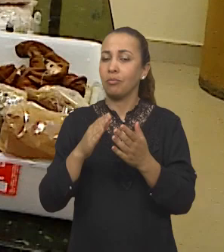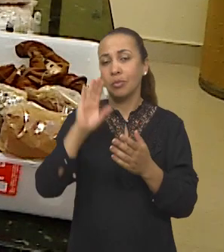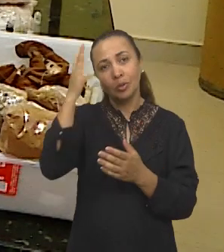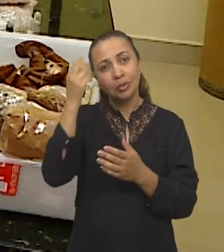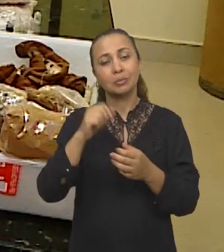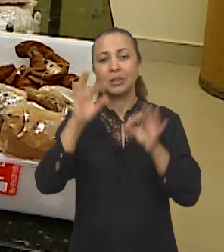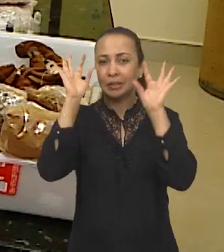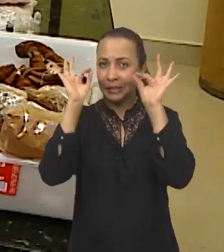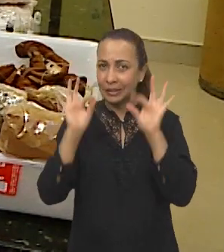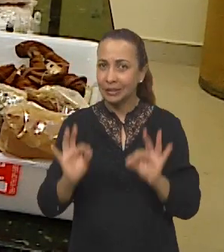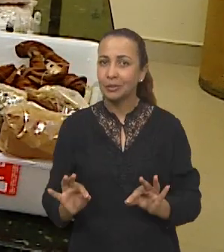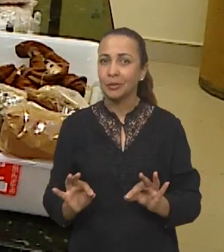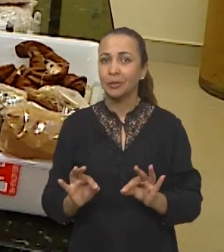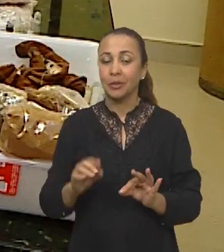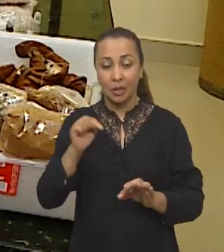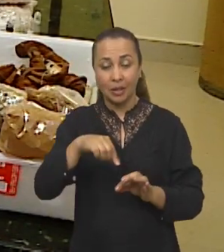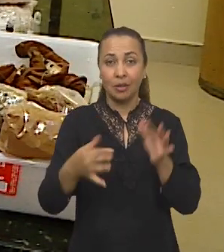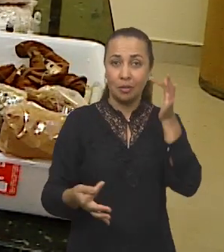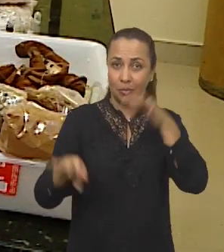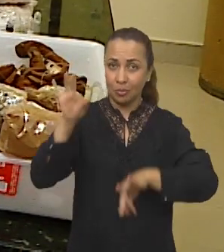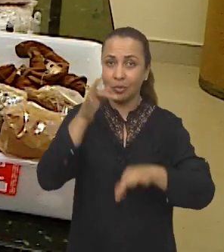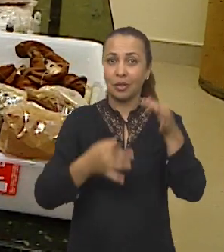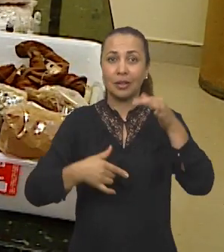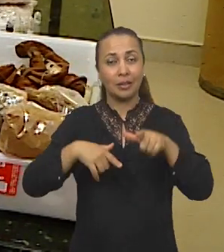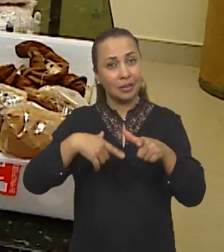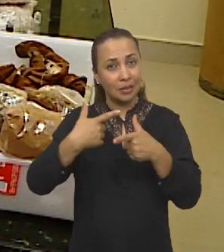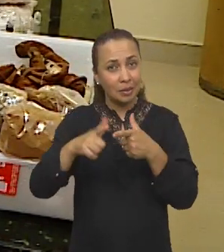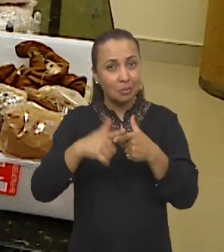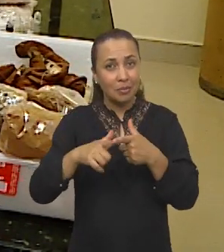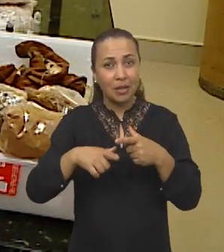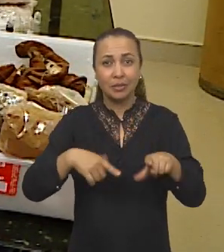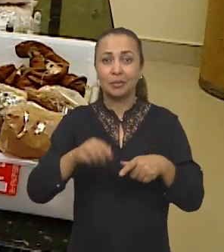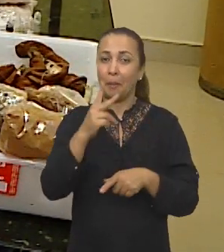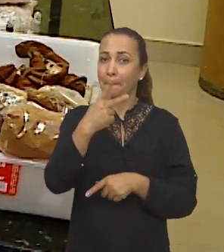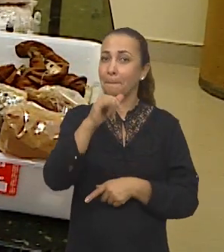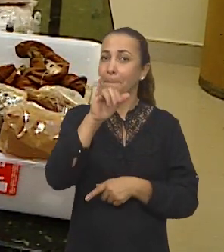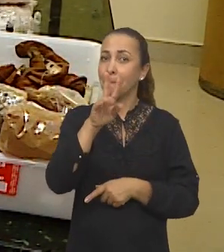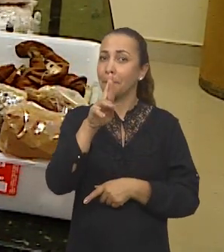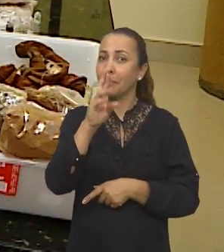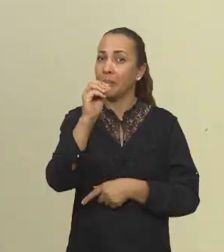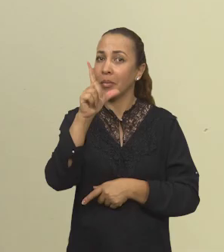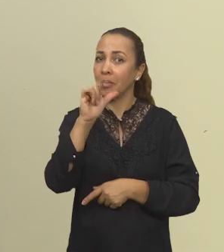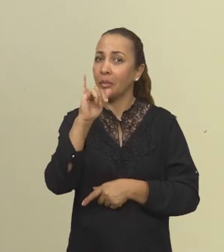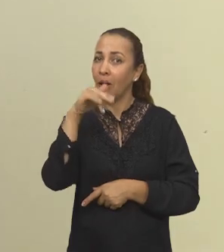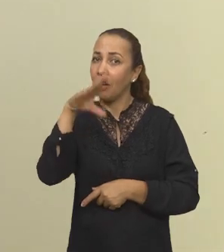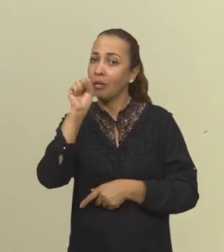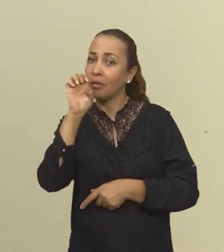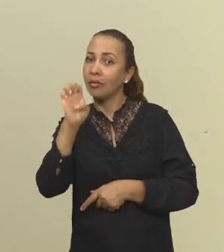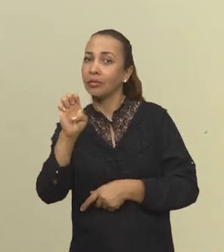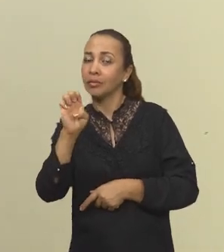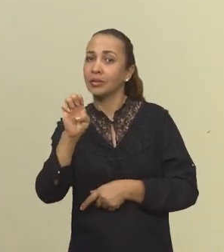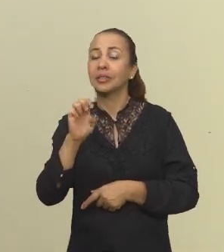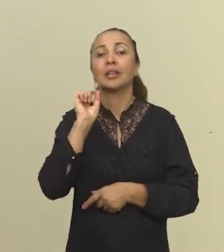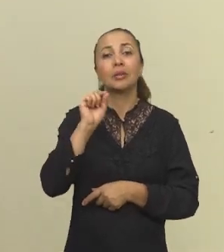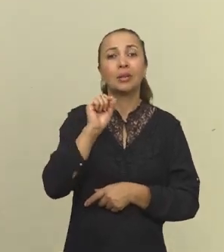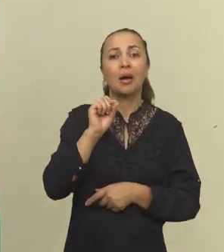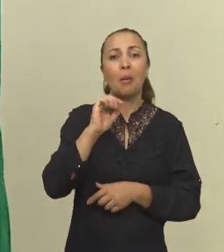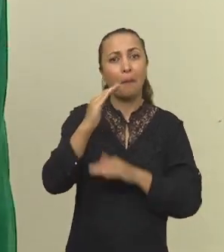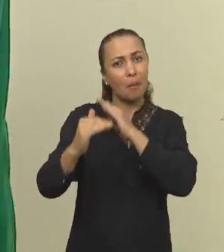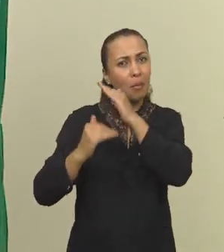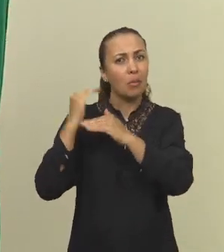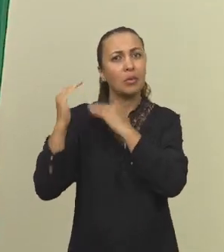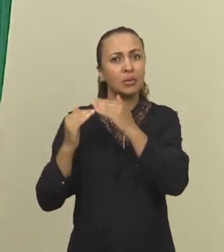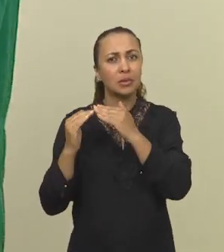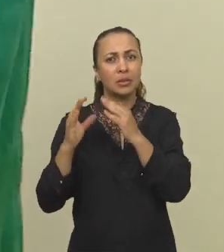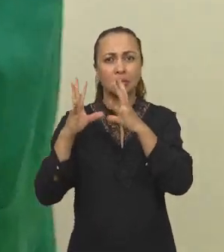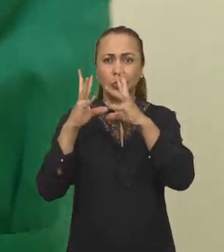específicos. E aqui no laboratório, gente trabalha mais especificamente na área de pirólise e pirólise catalítica. A pirólise é um processo, como o próprio nome